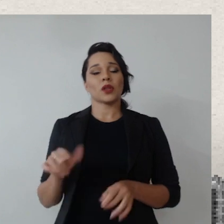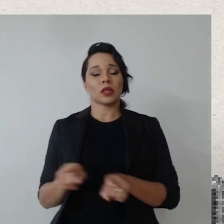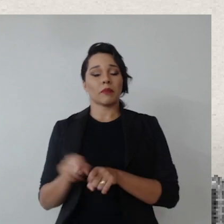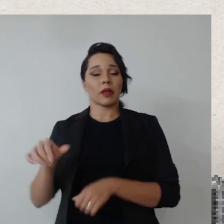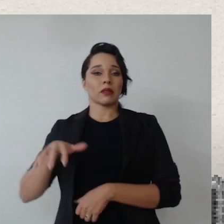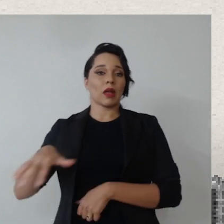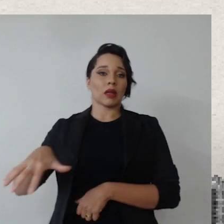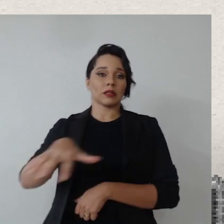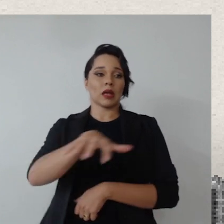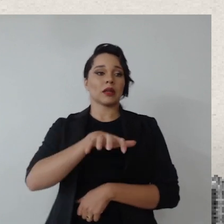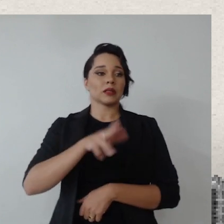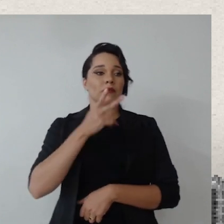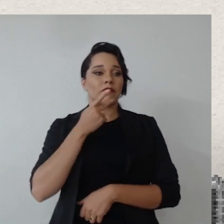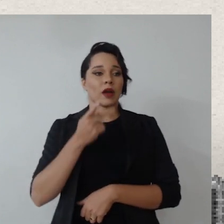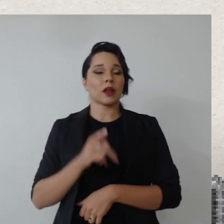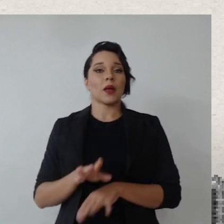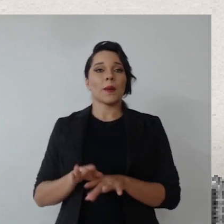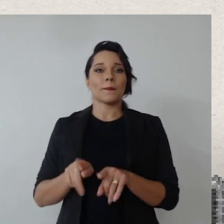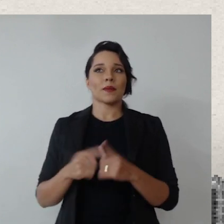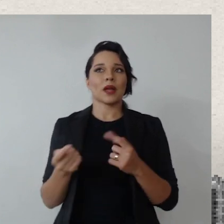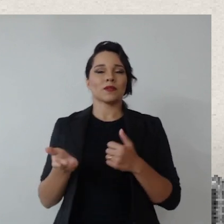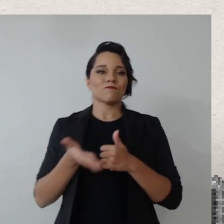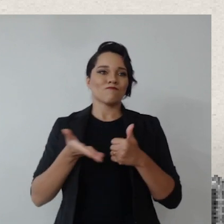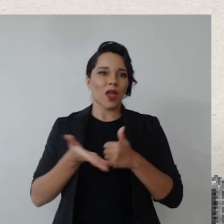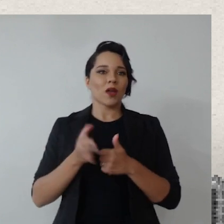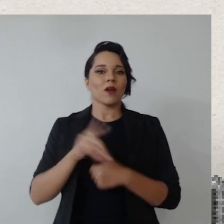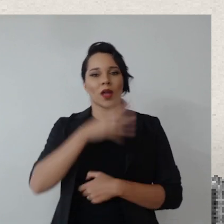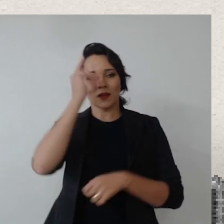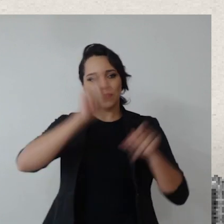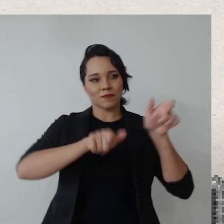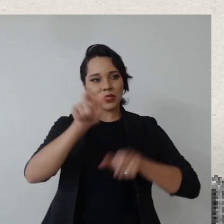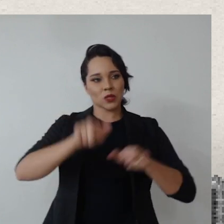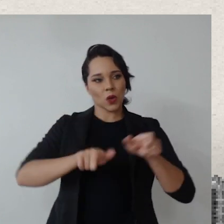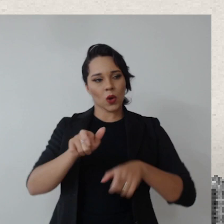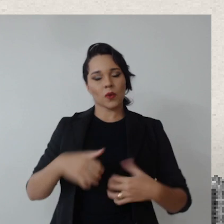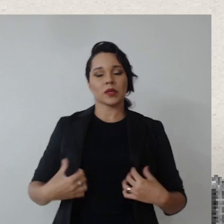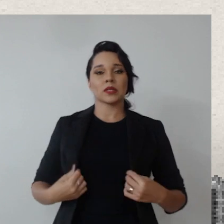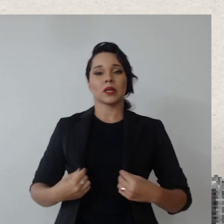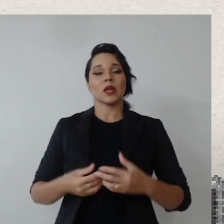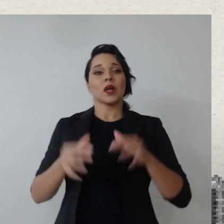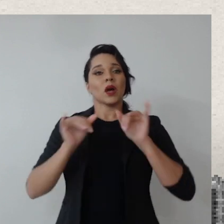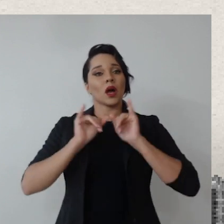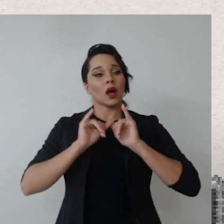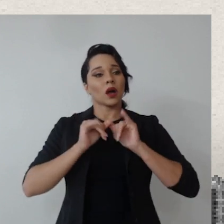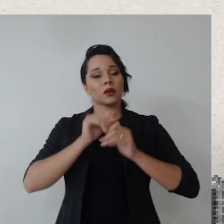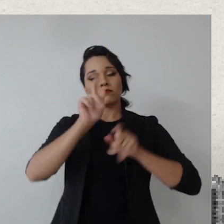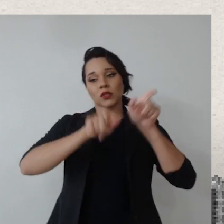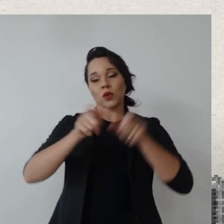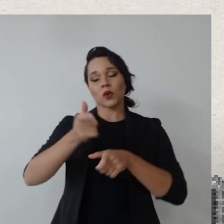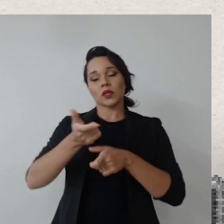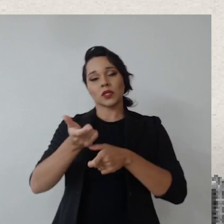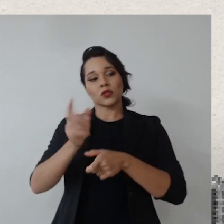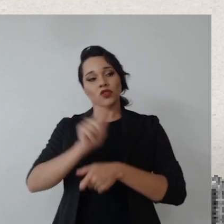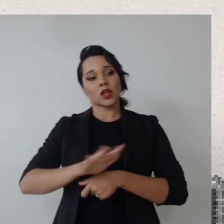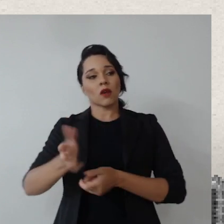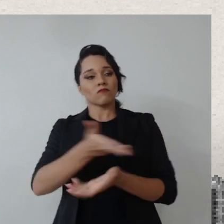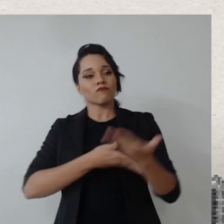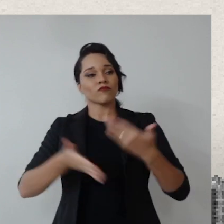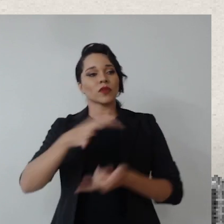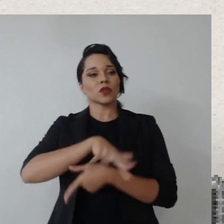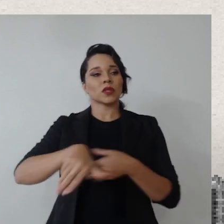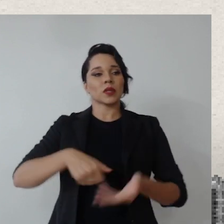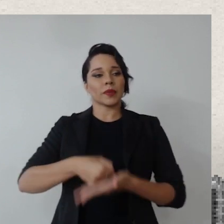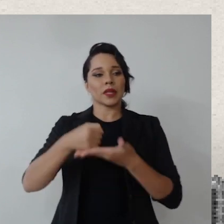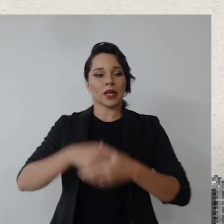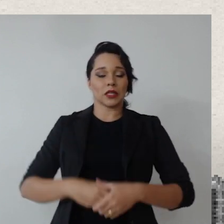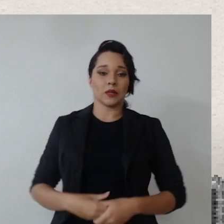também que nós temos as áreas que tratam disso, mas o meio que são as pessoas em si, o público em geral está envolvido na questão